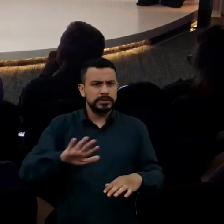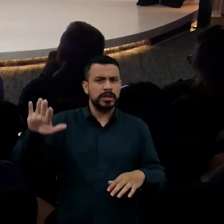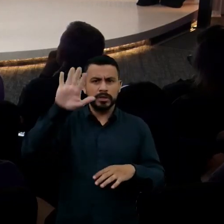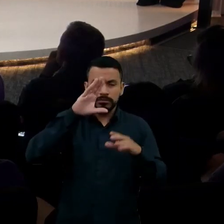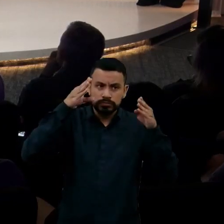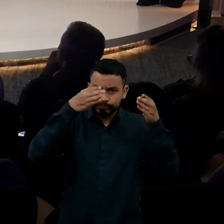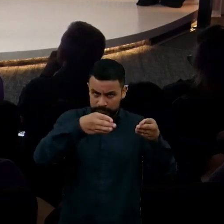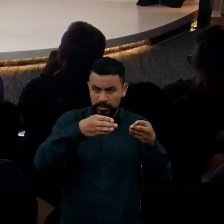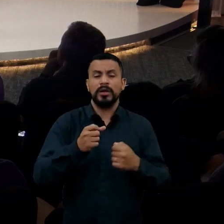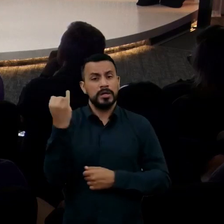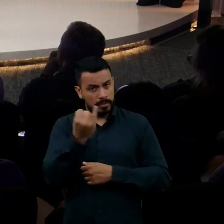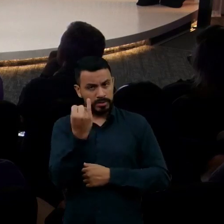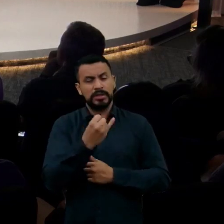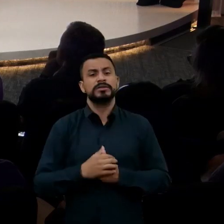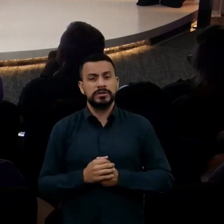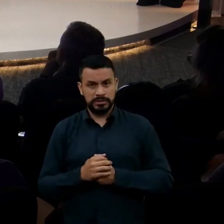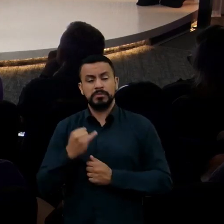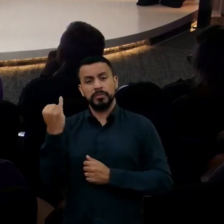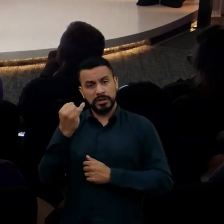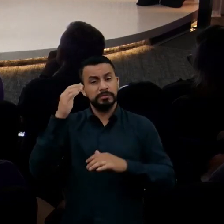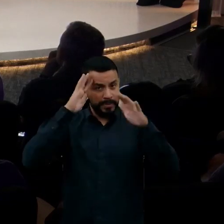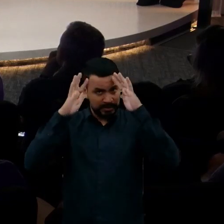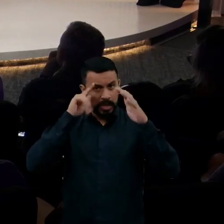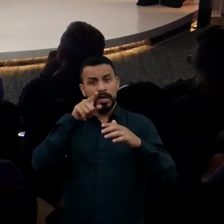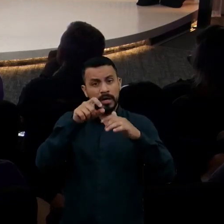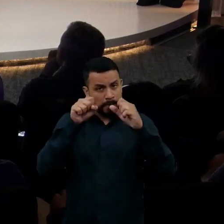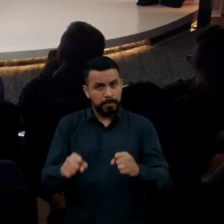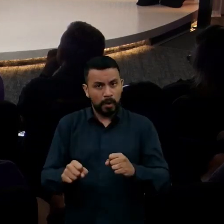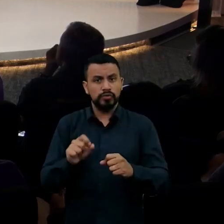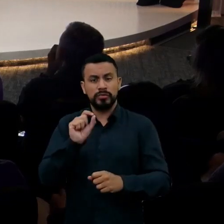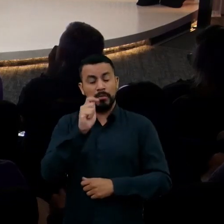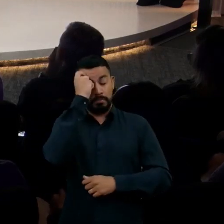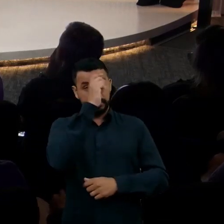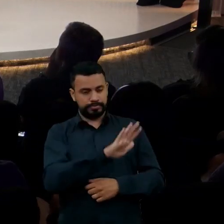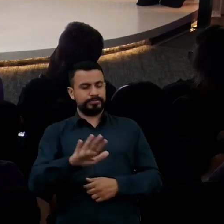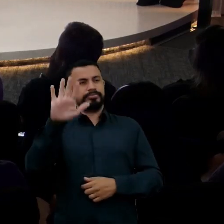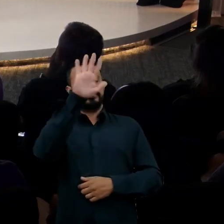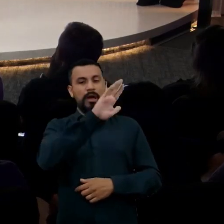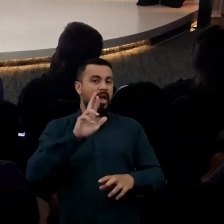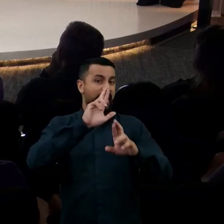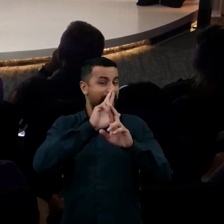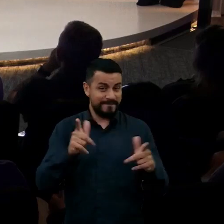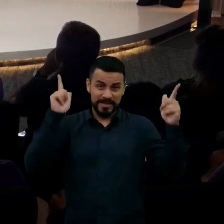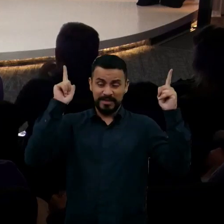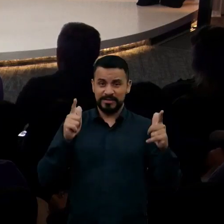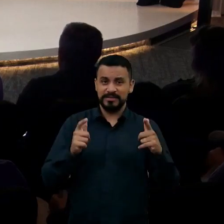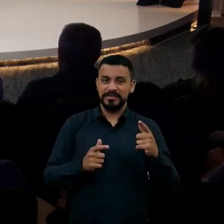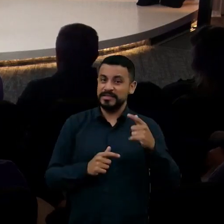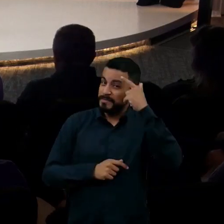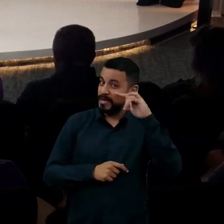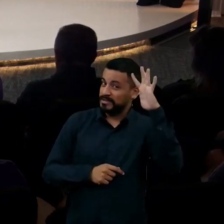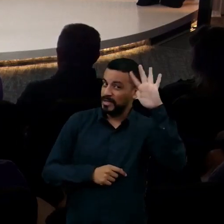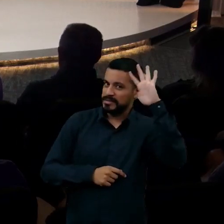importante manter em mente que isso pode criar alucinações. Isso não muito diferente da imaginação, não é? Então,